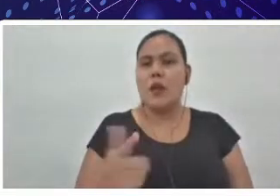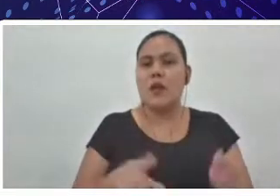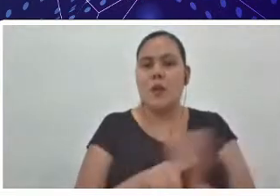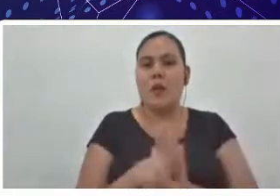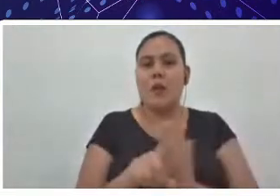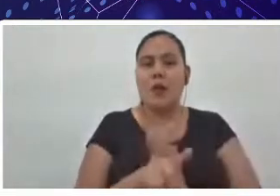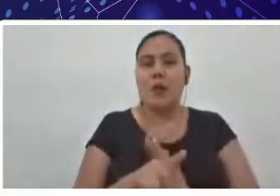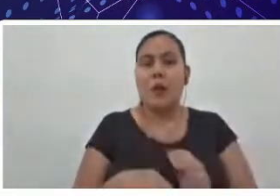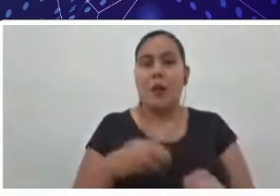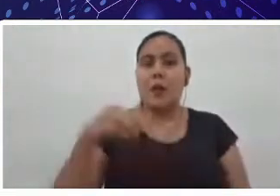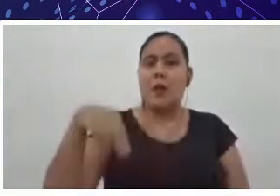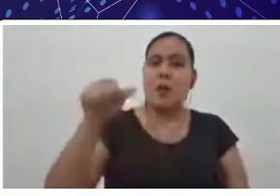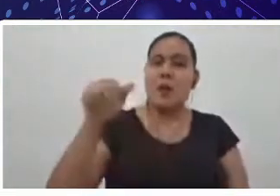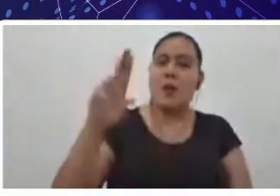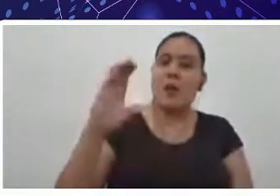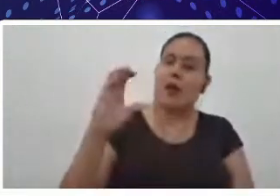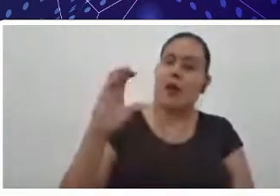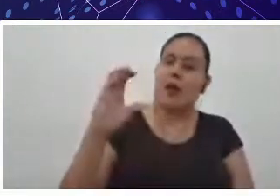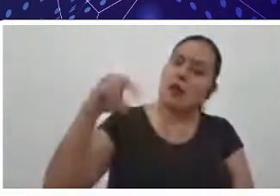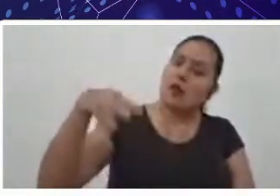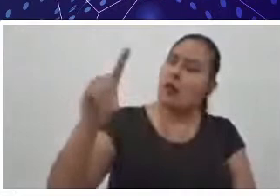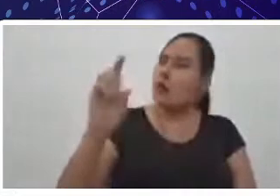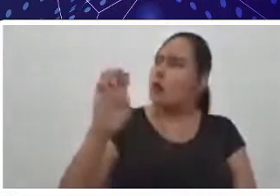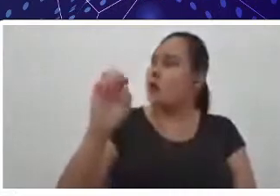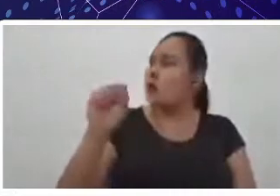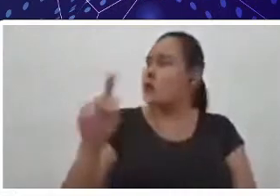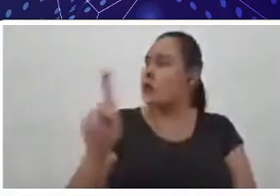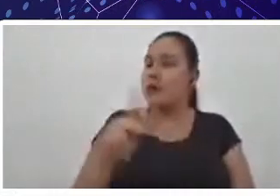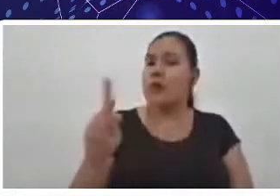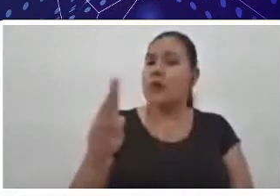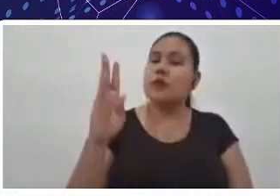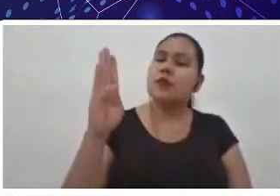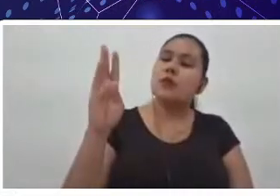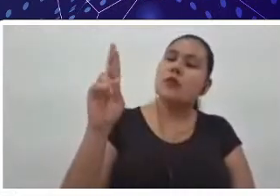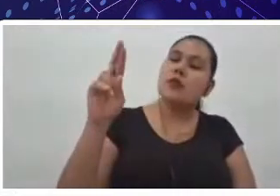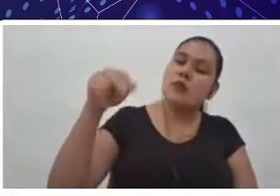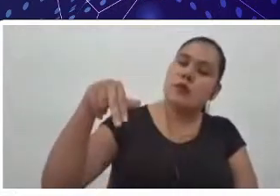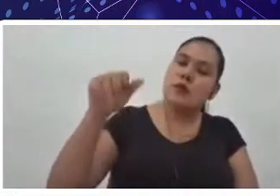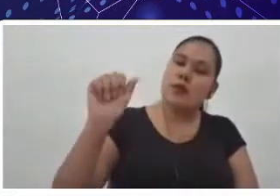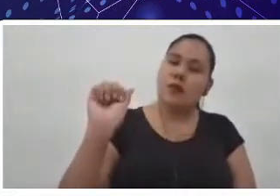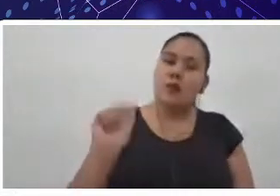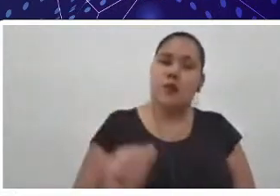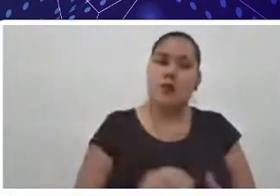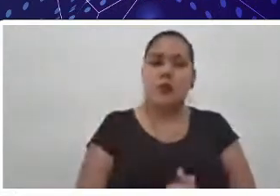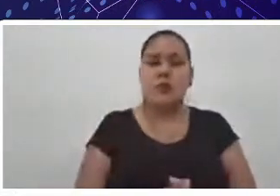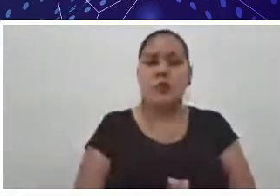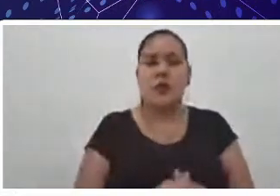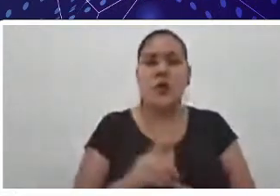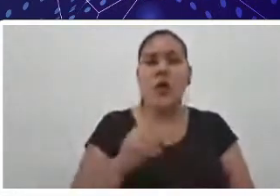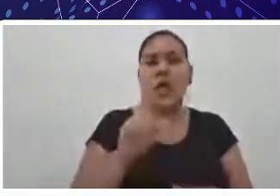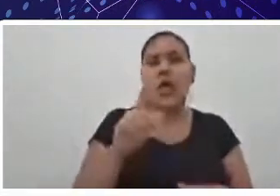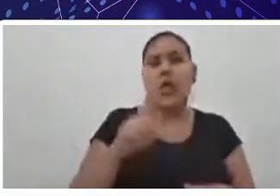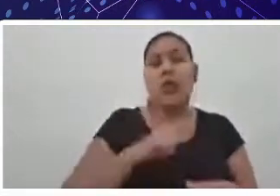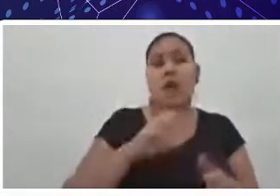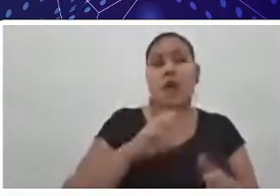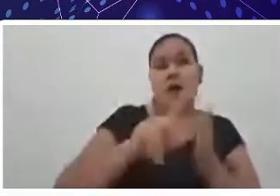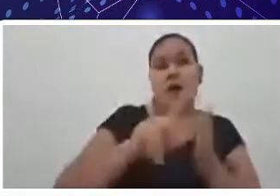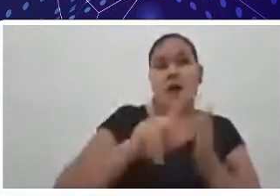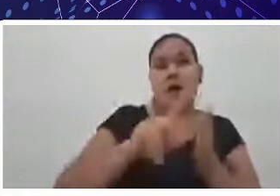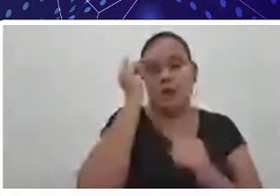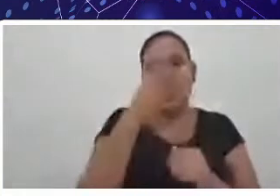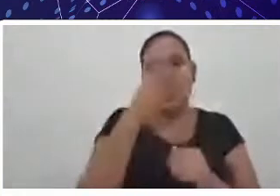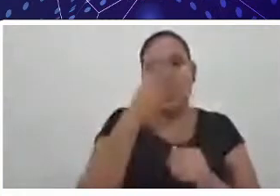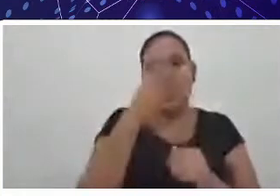bastante gente nos assistindo aí pelo YouTube, então, e também vai ficar gravado aí nos anais da universidade,